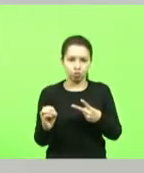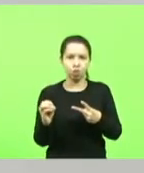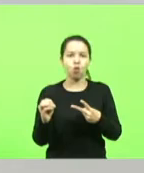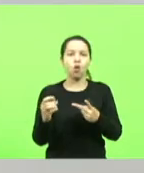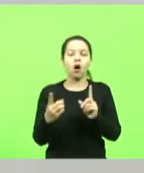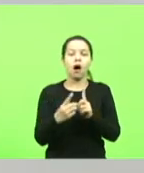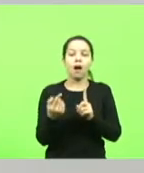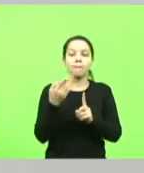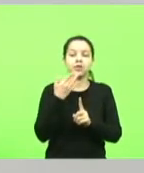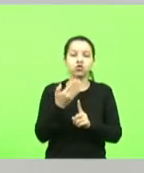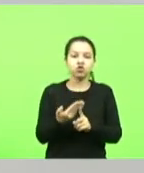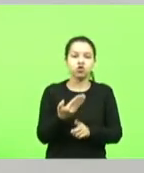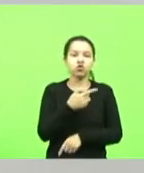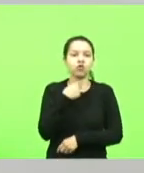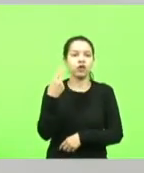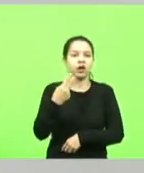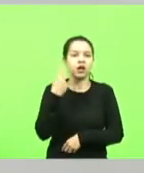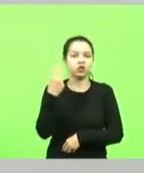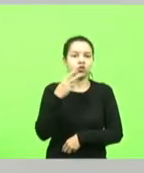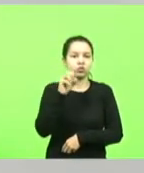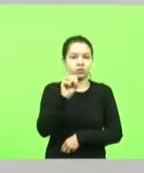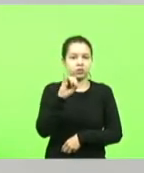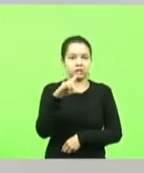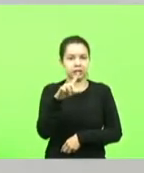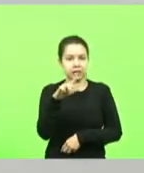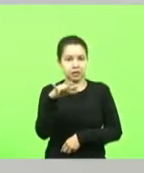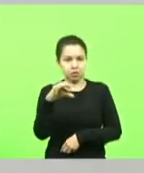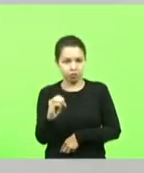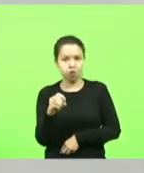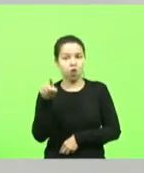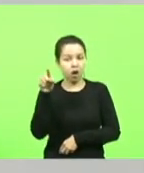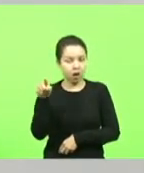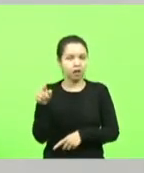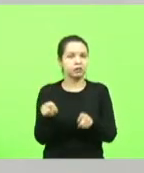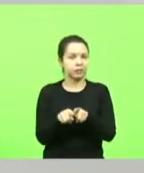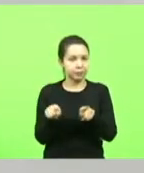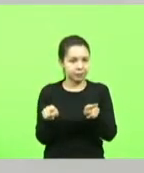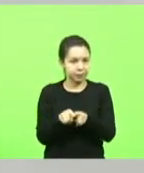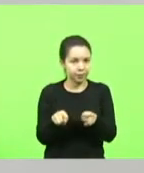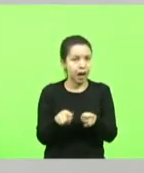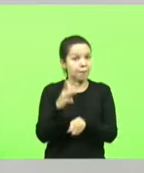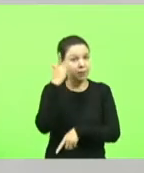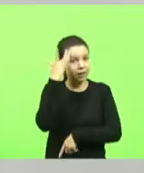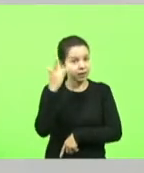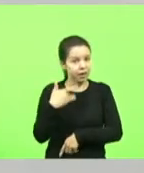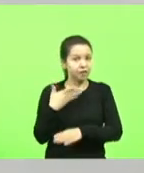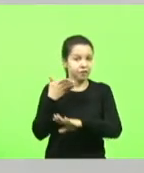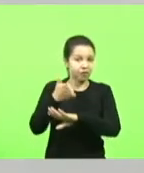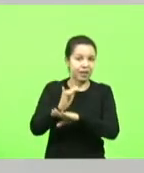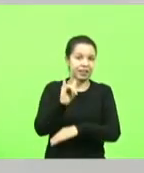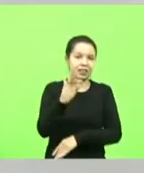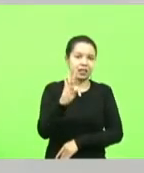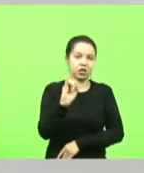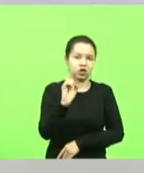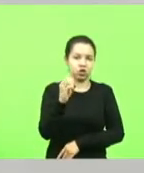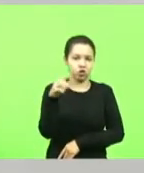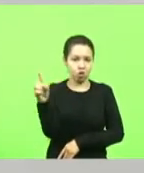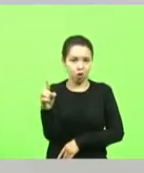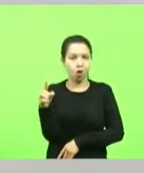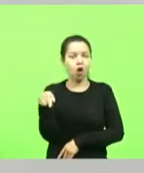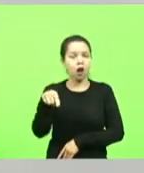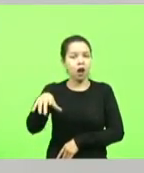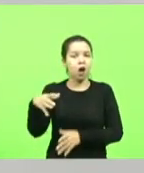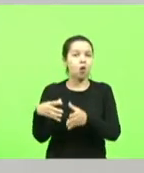Silvio lá em Nova Trento amanhã já vamos estar em Itaió no Corpo de Bombeiros que também